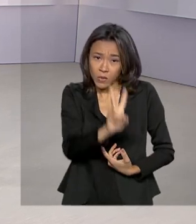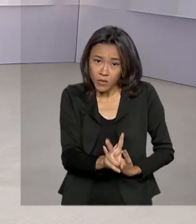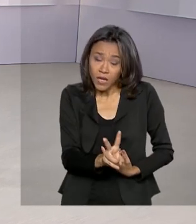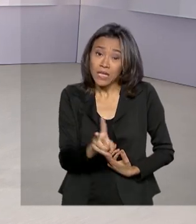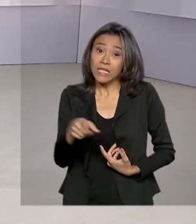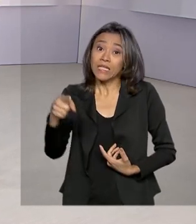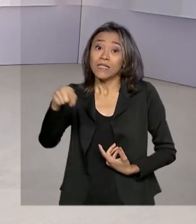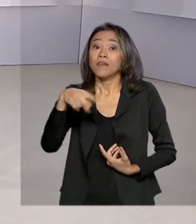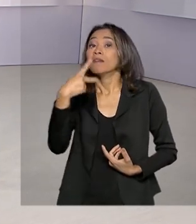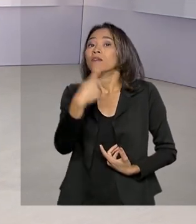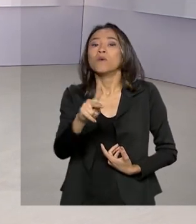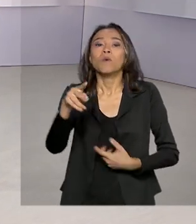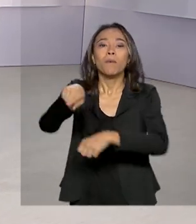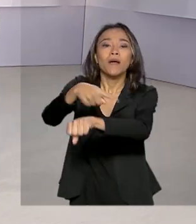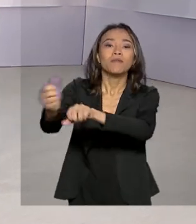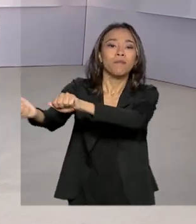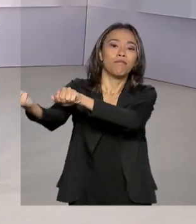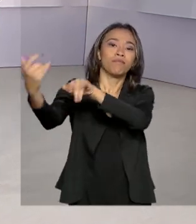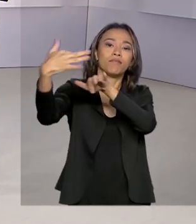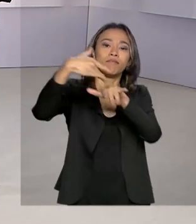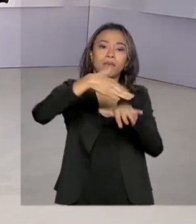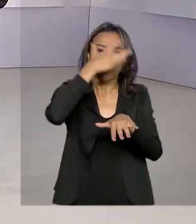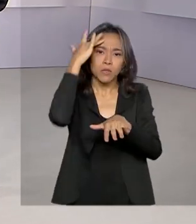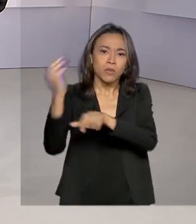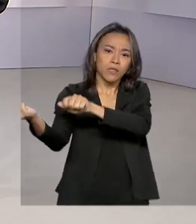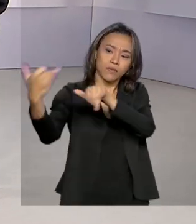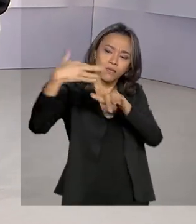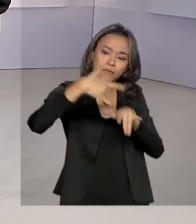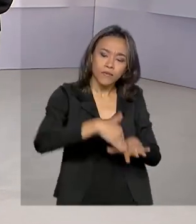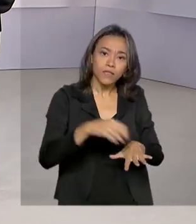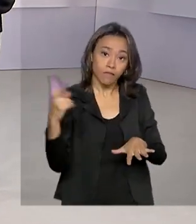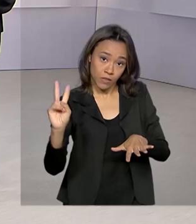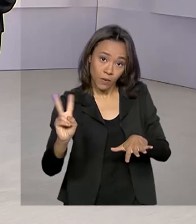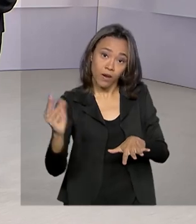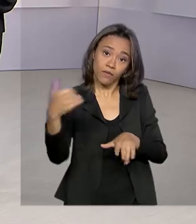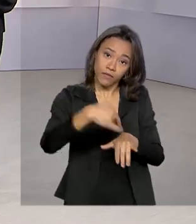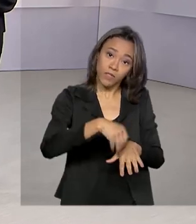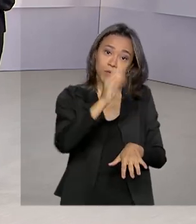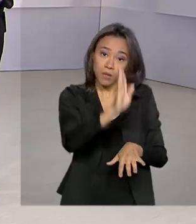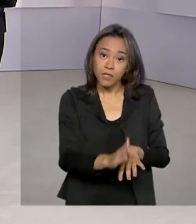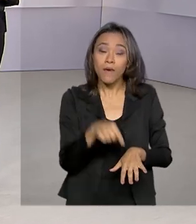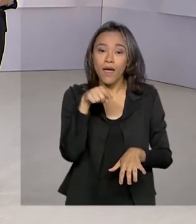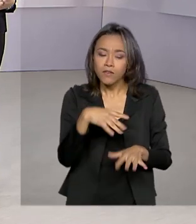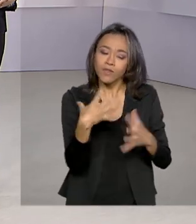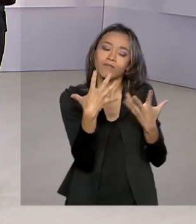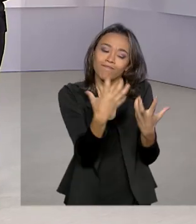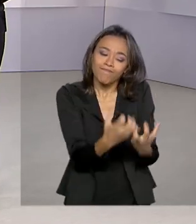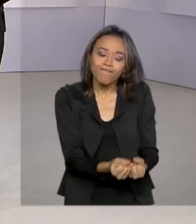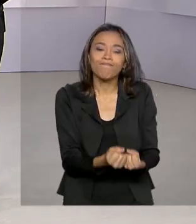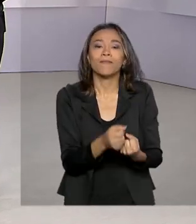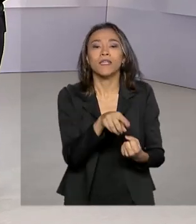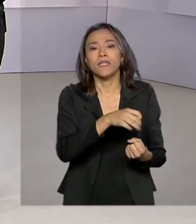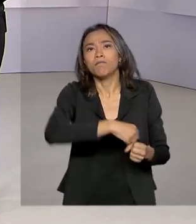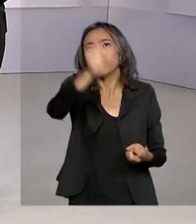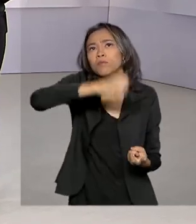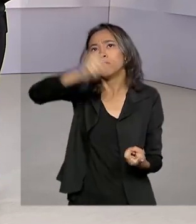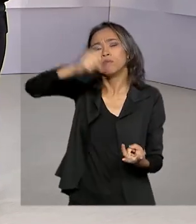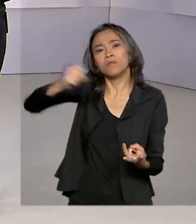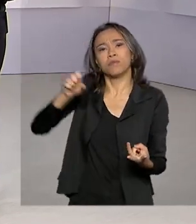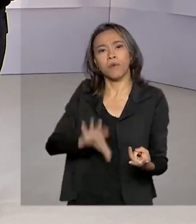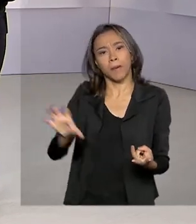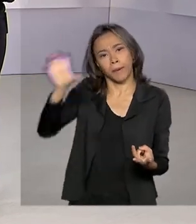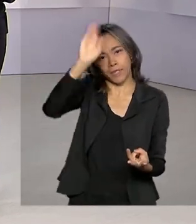venezuelanos a se refugiarem aqui no Brasil. Essas pessoas foram acolhidas e transferidas para cidades do interior do país.